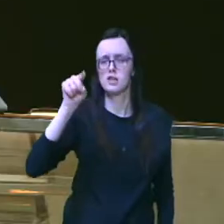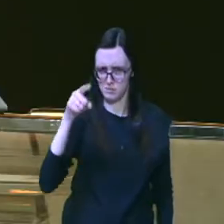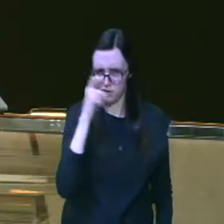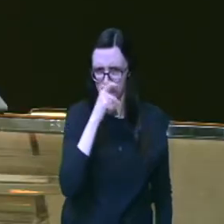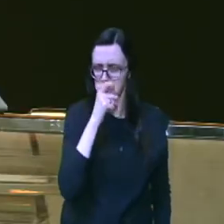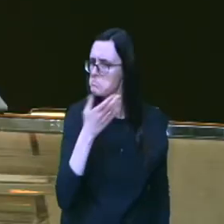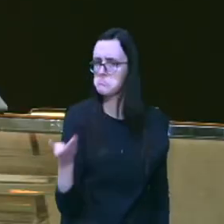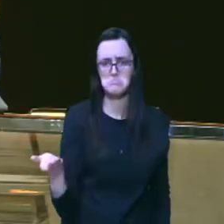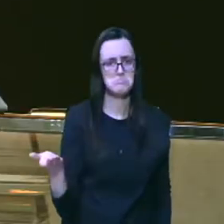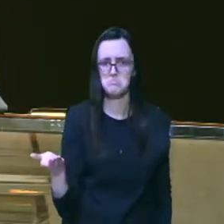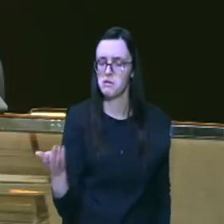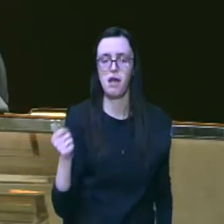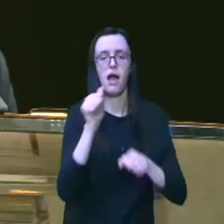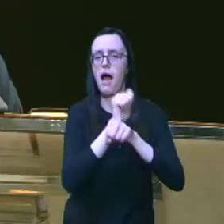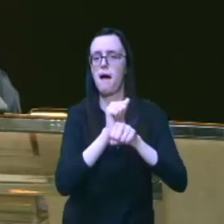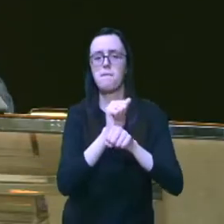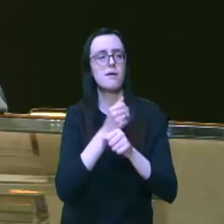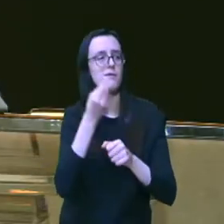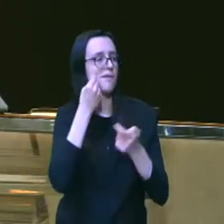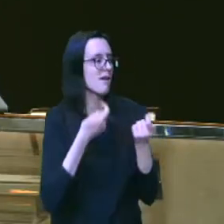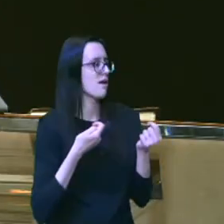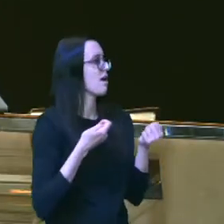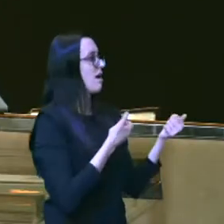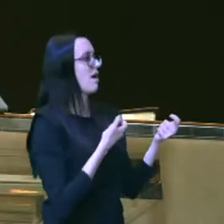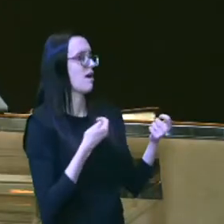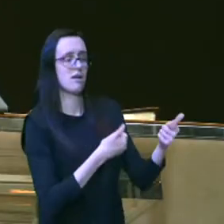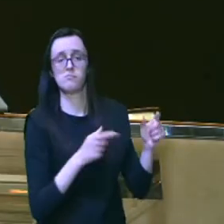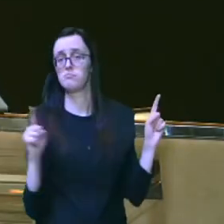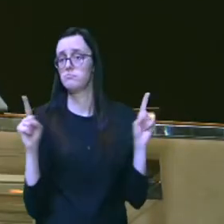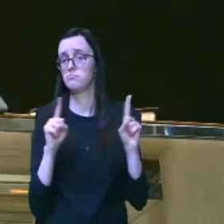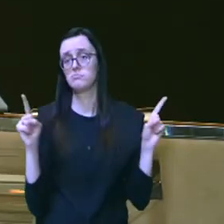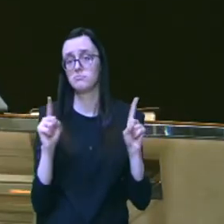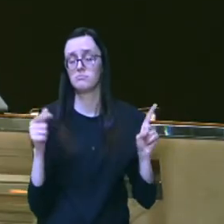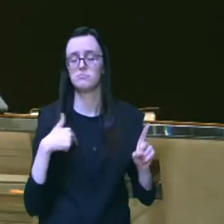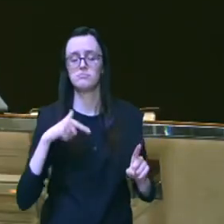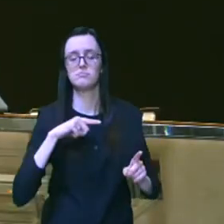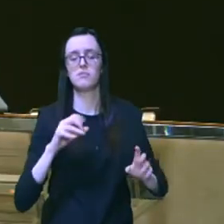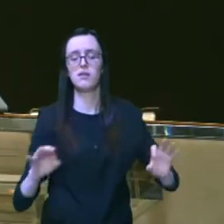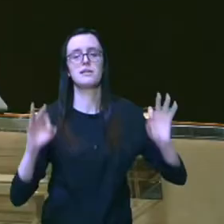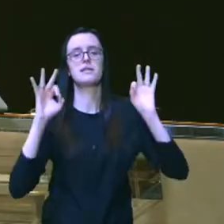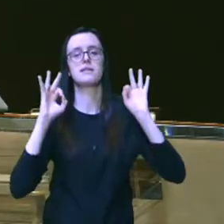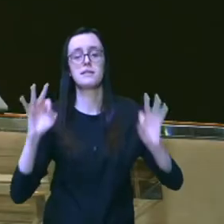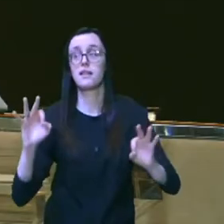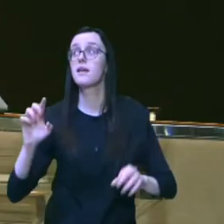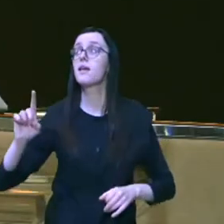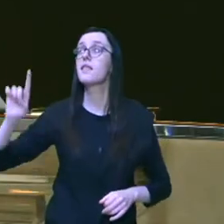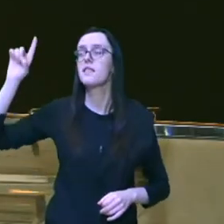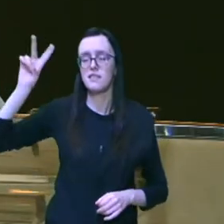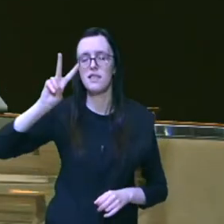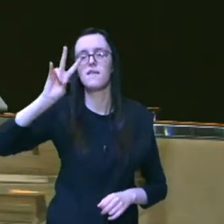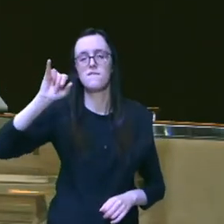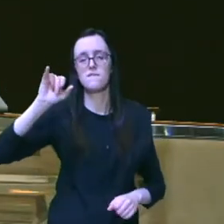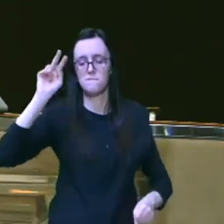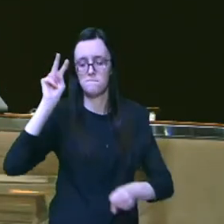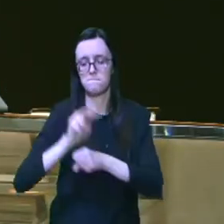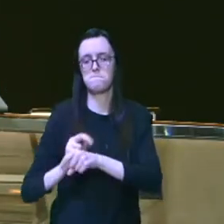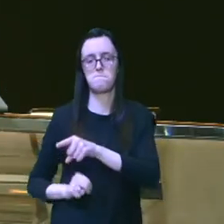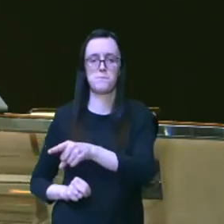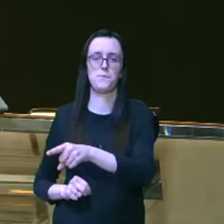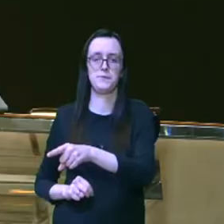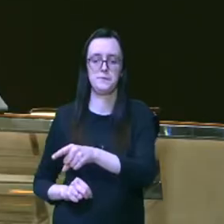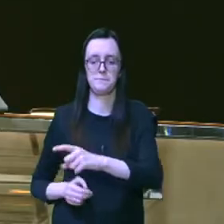Abraão não estava tentando enganar ninguém Abraão tinha convicção que Deus iria prover